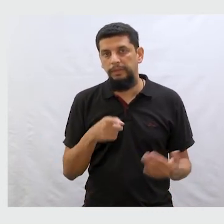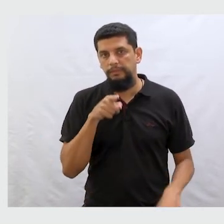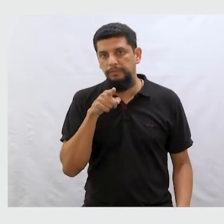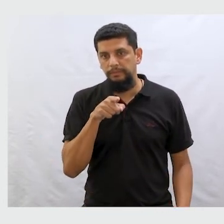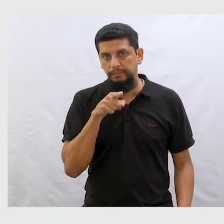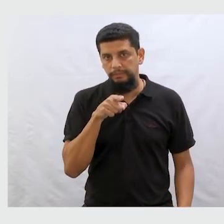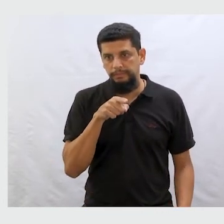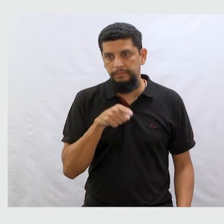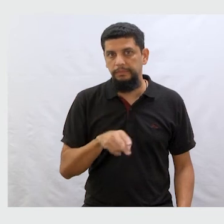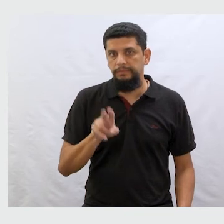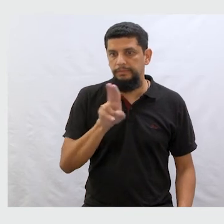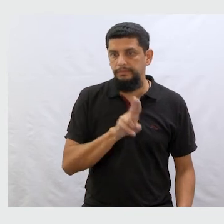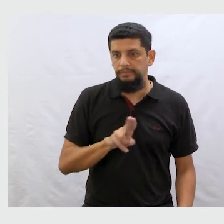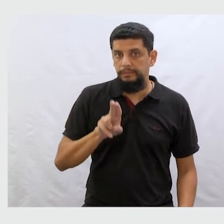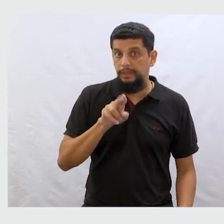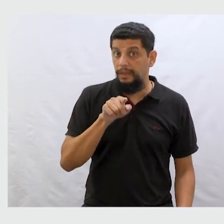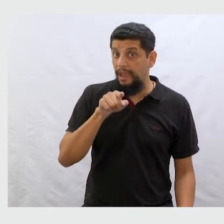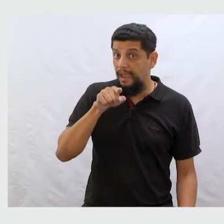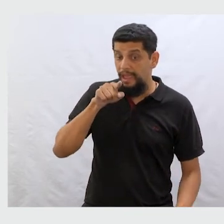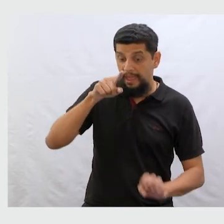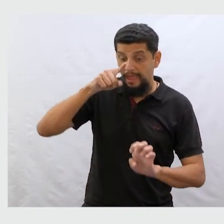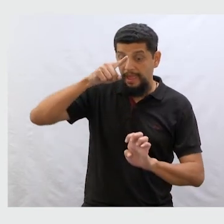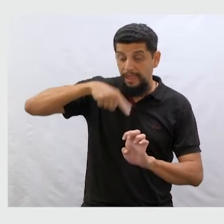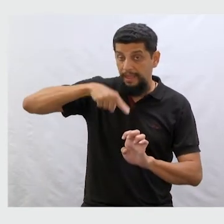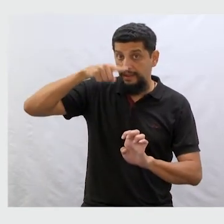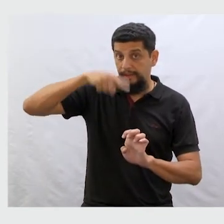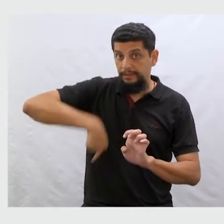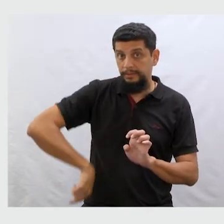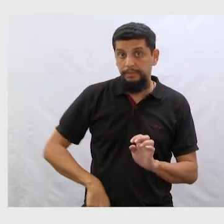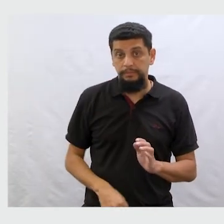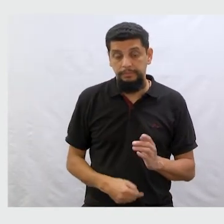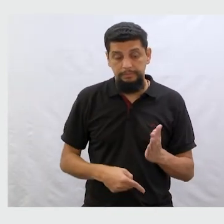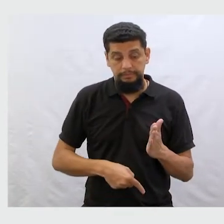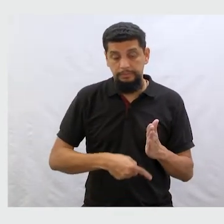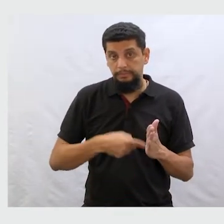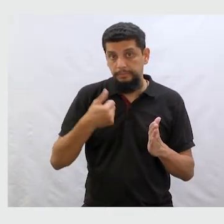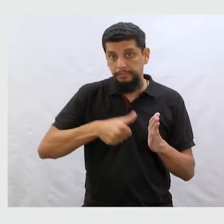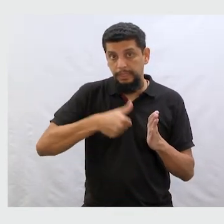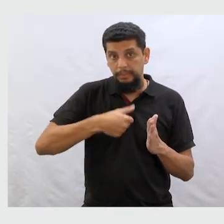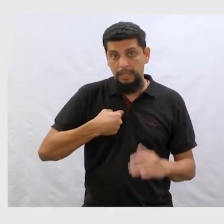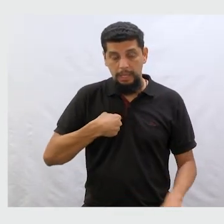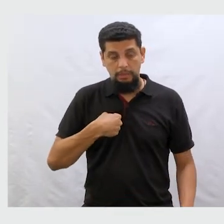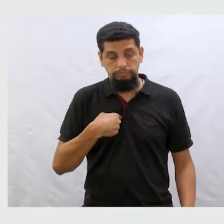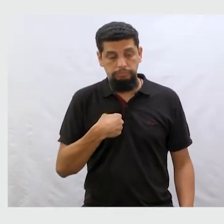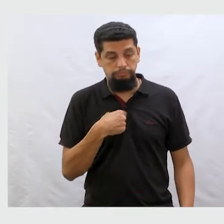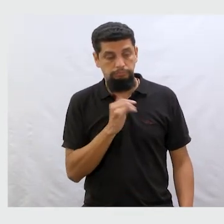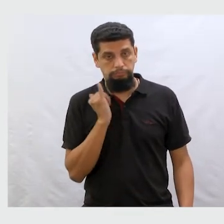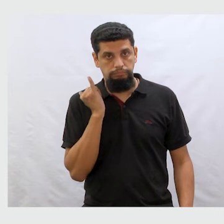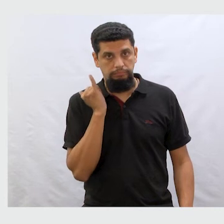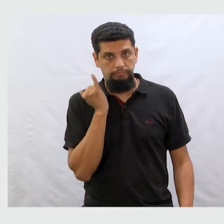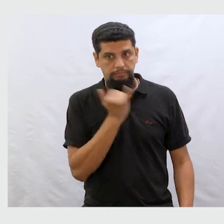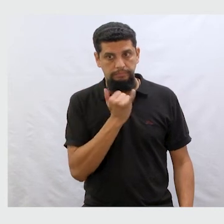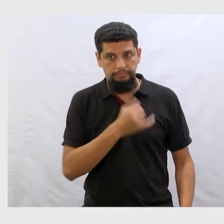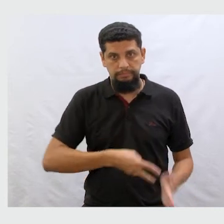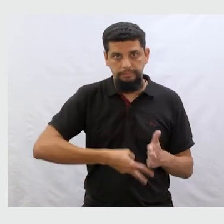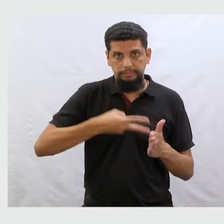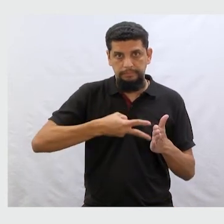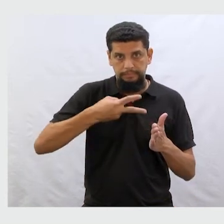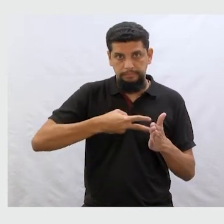E aí, quando a gente usa o você, a gente usa é. Você é, né? Então, primeira pessoa, quem tá falando? Eu, eu tô falando.